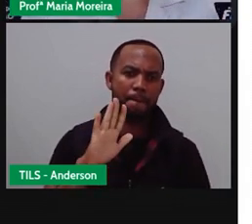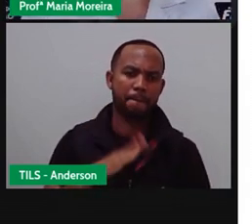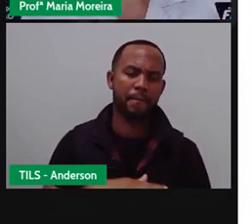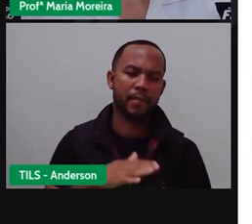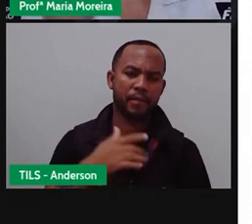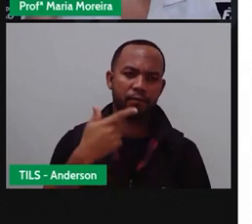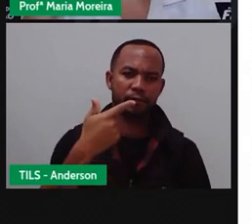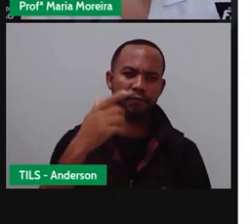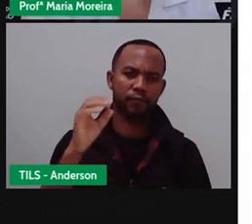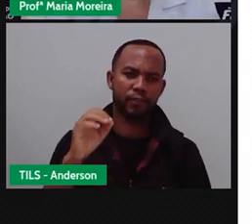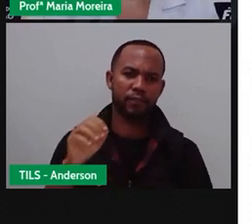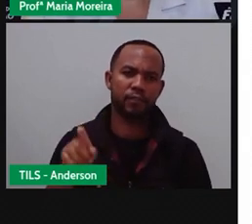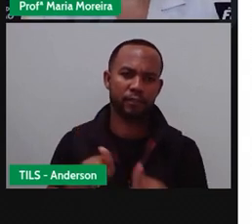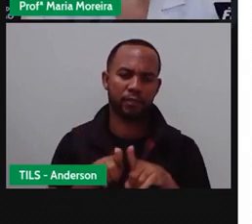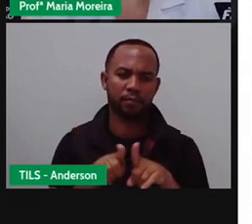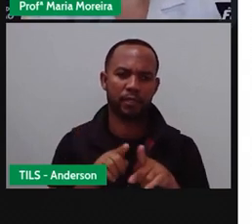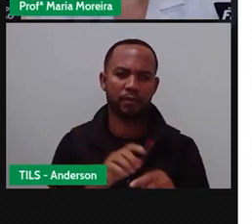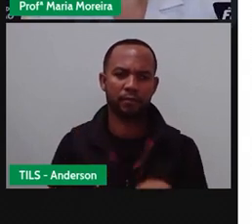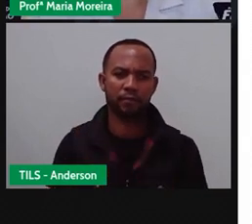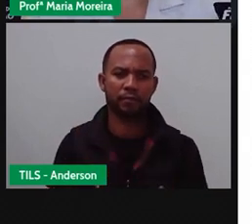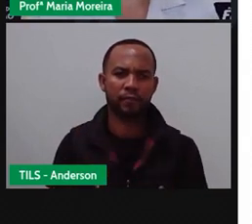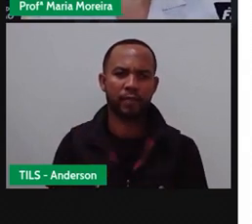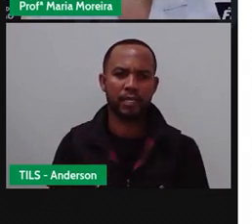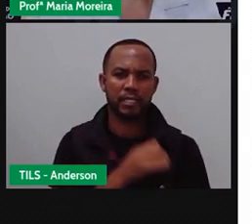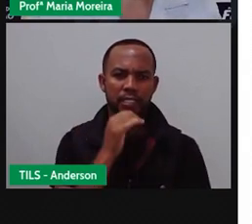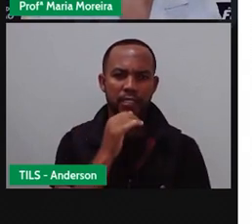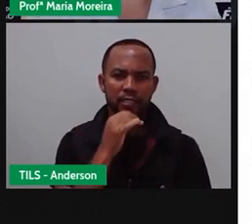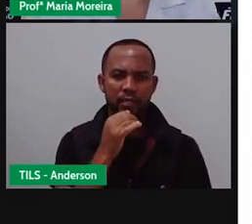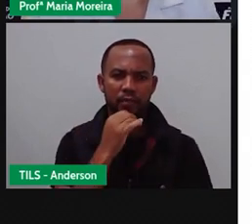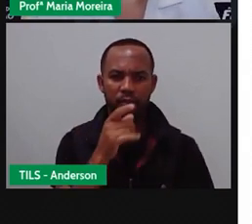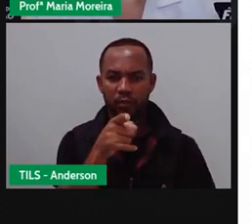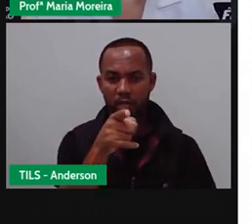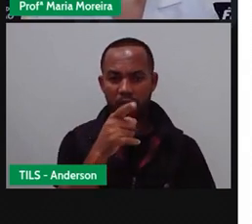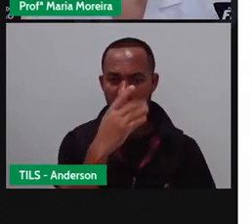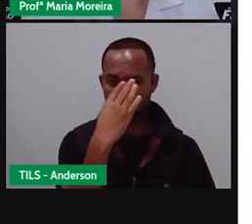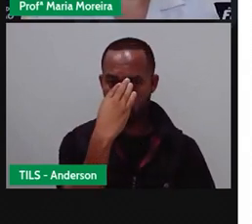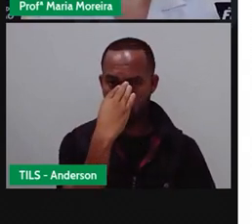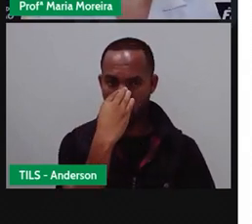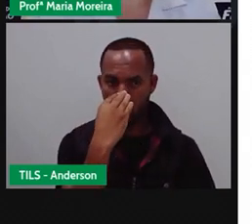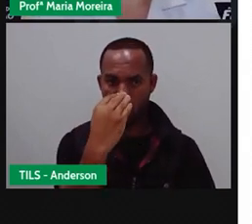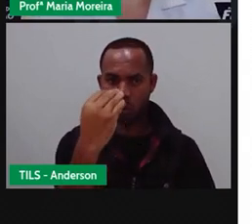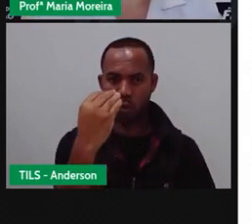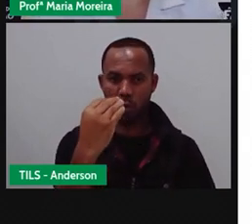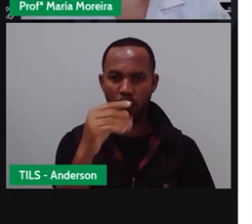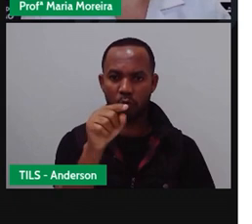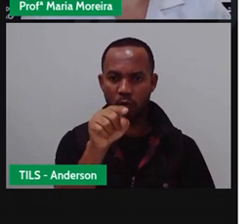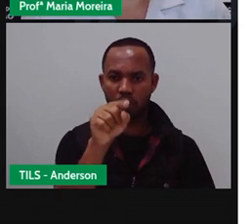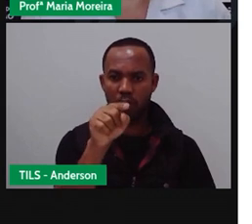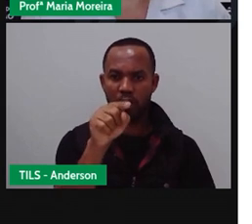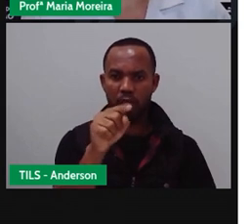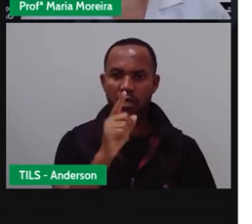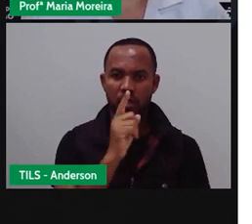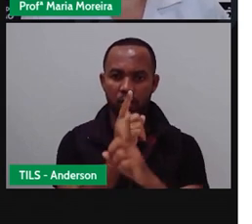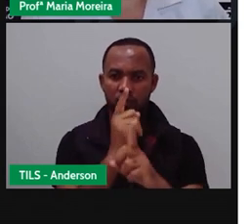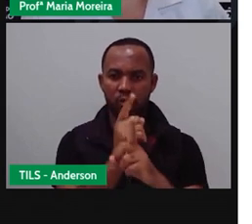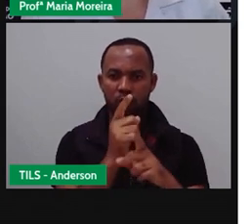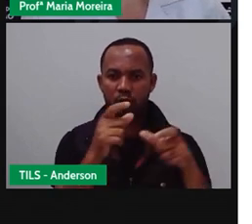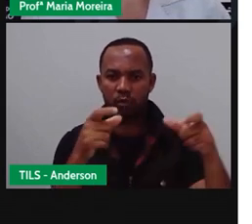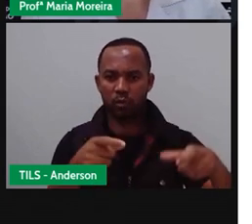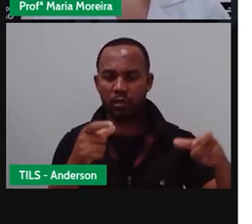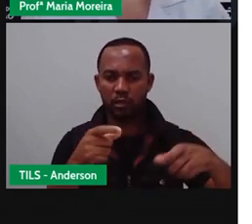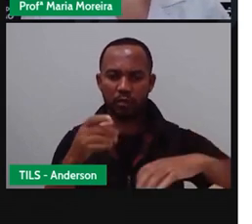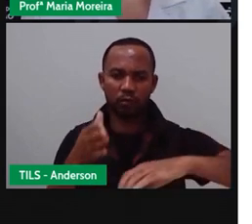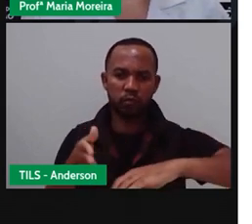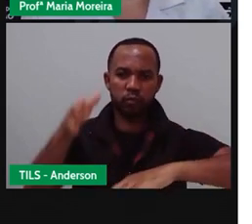maior. E um exemplo disso é o quê? O lobo-guará, que é encontrado no Cerrado, no Pantanal e nos Pampas,